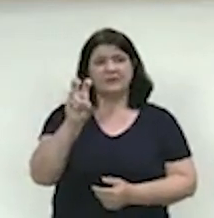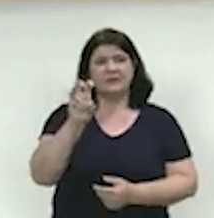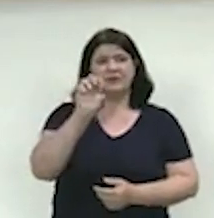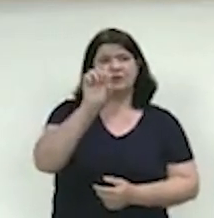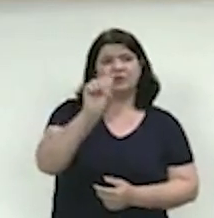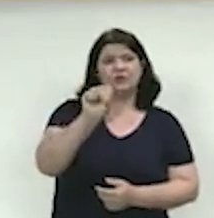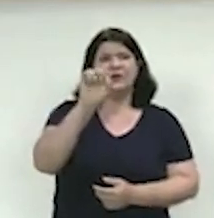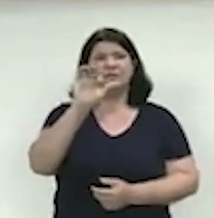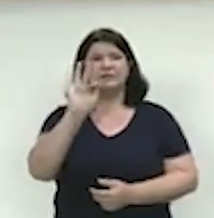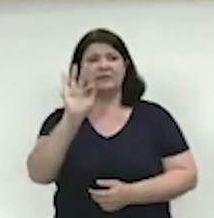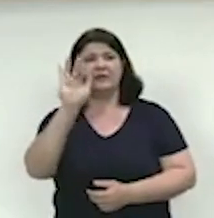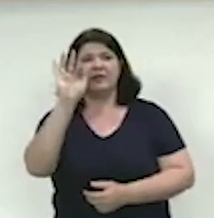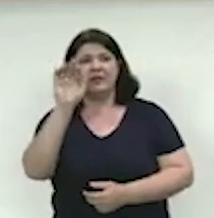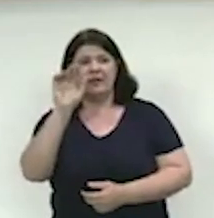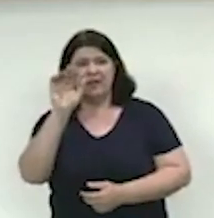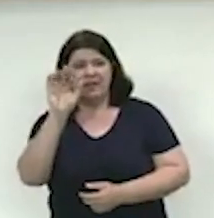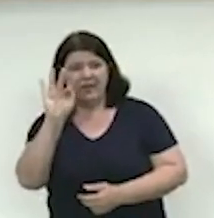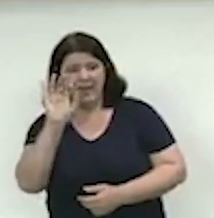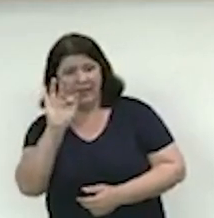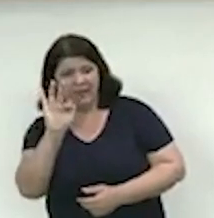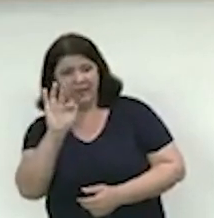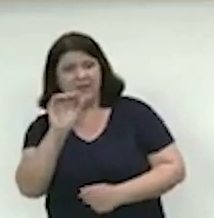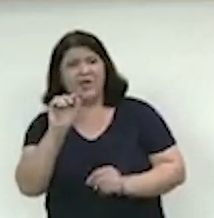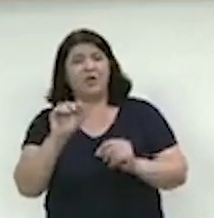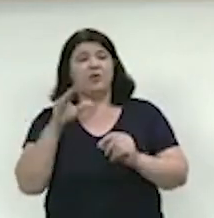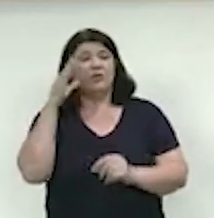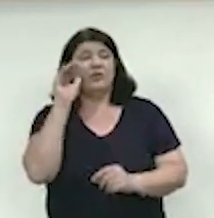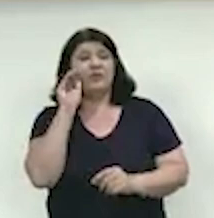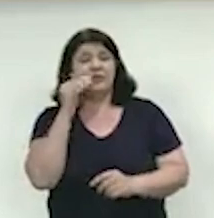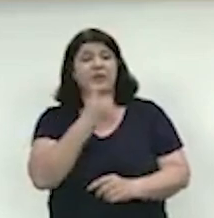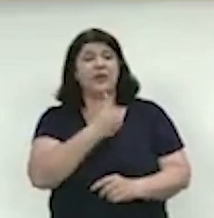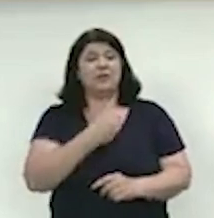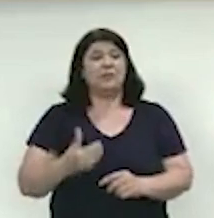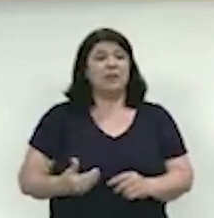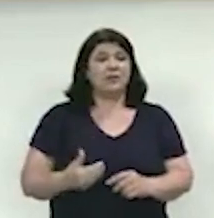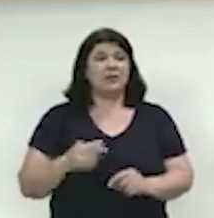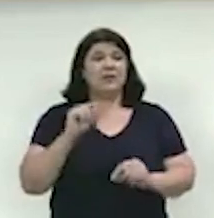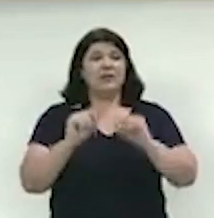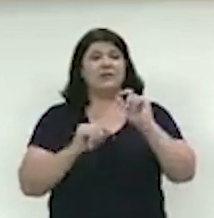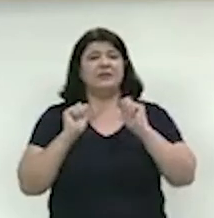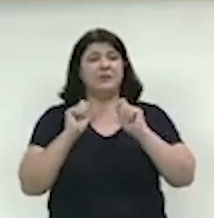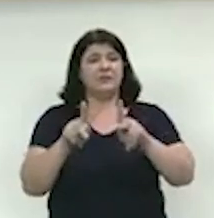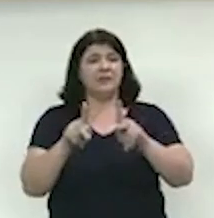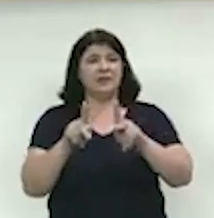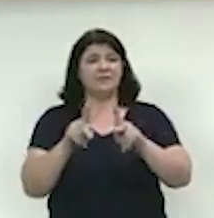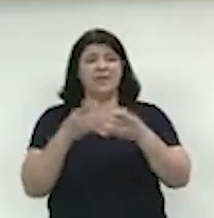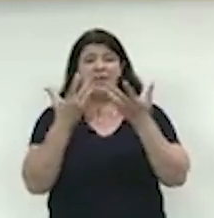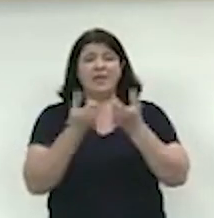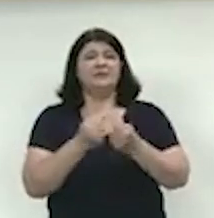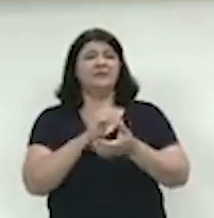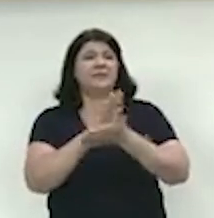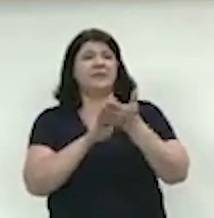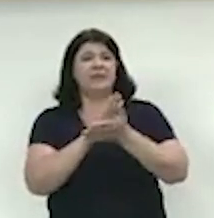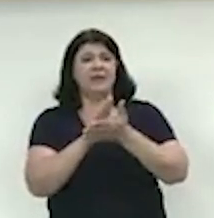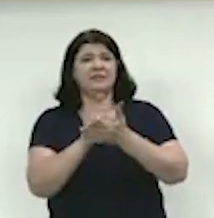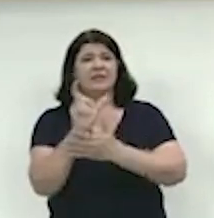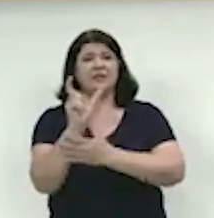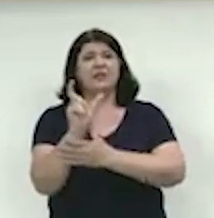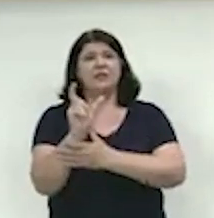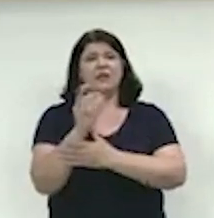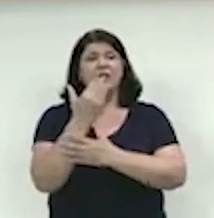Justiça do Estado de São Paulo decidiu que os funcionários inativos não teriam direito ao recebimento do auxílio alimentação.